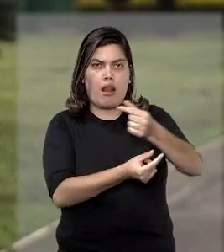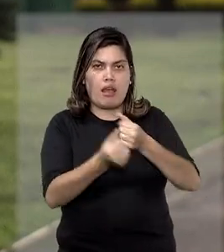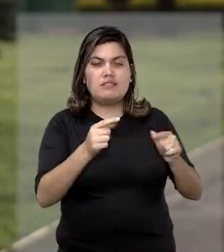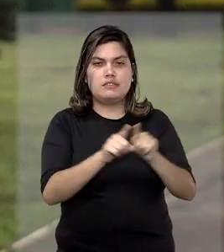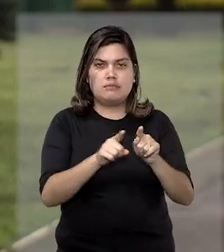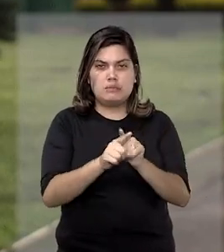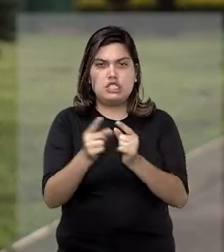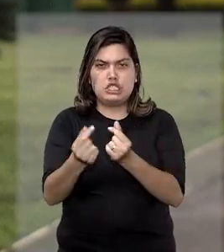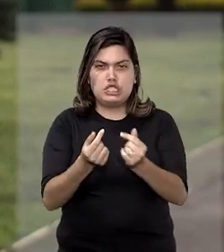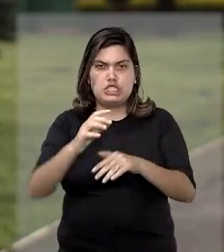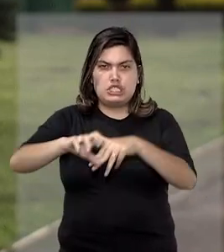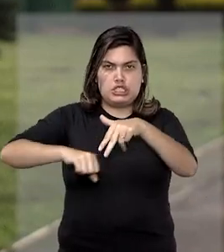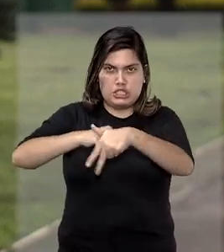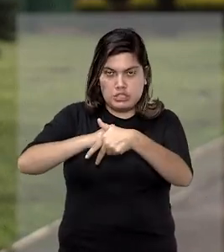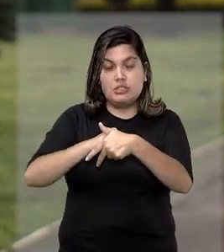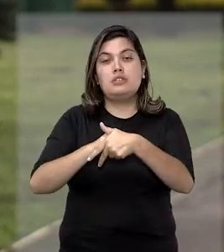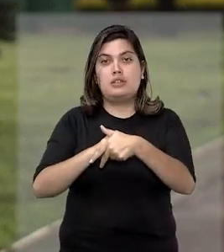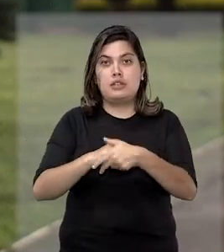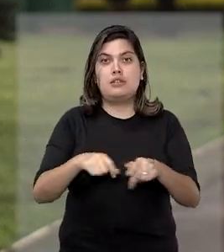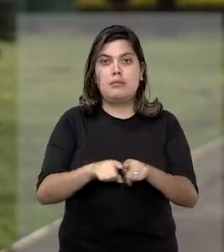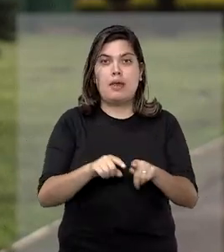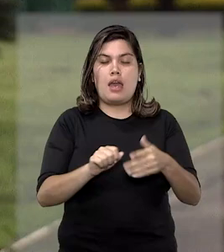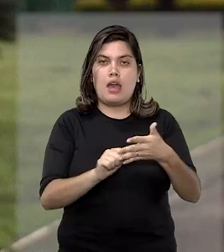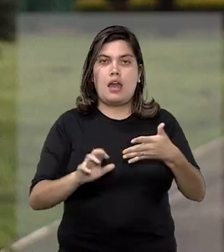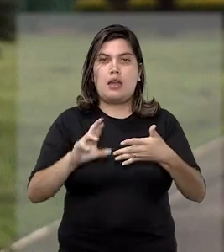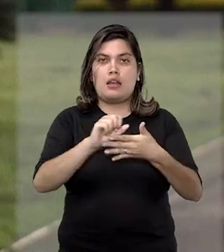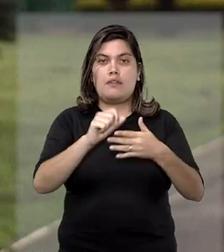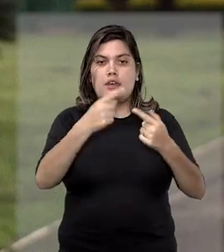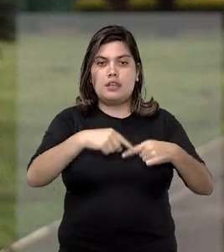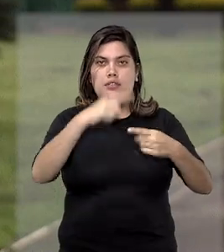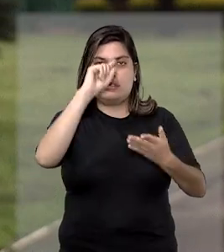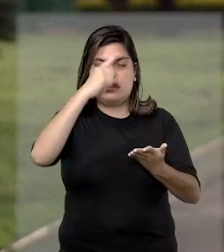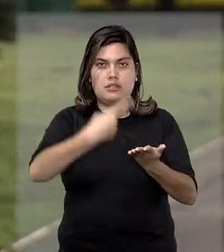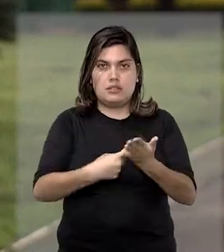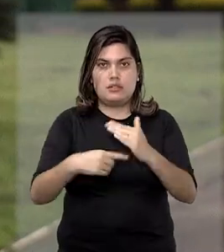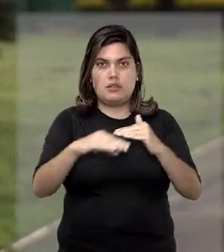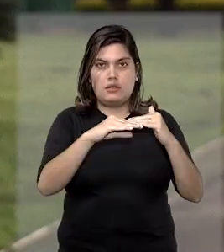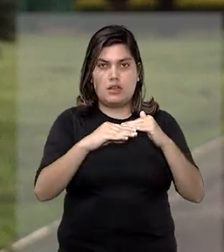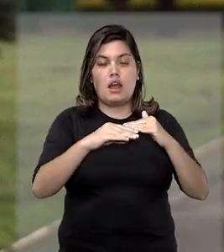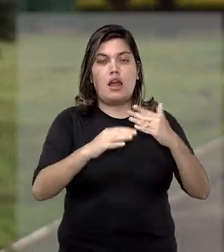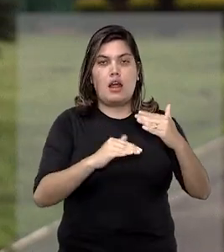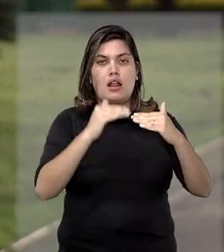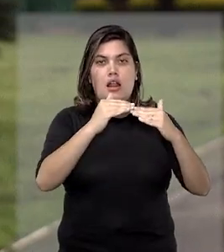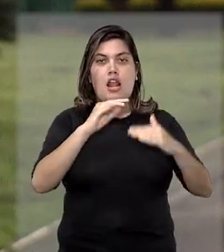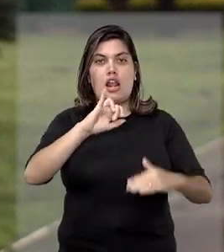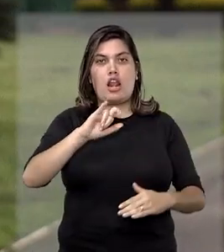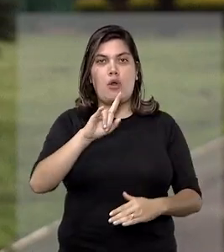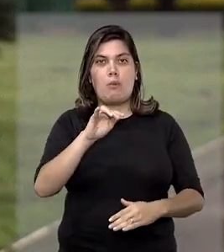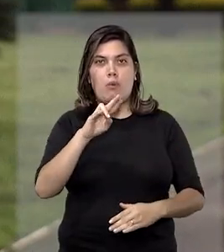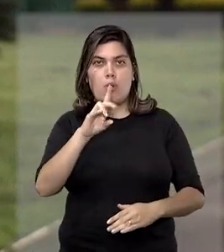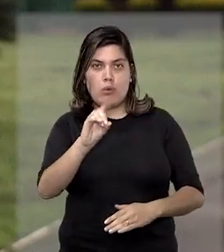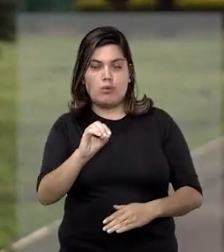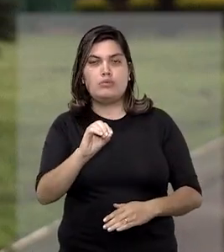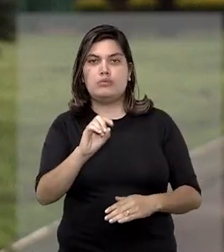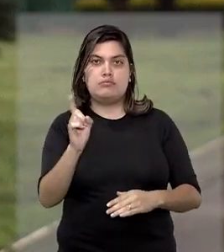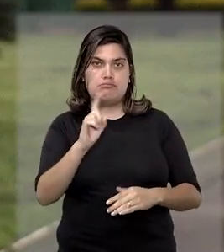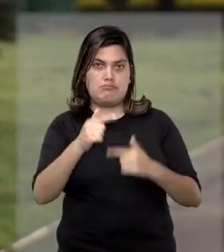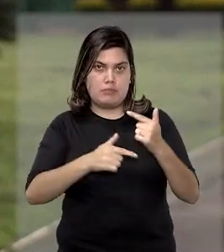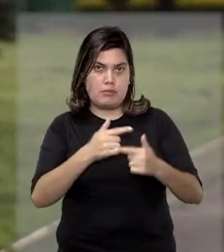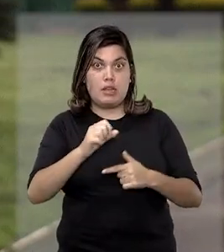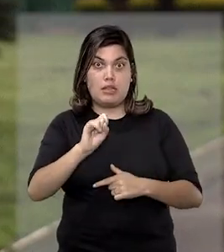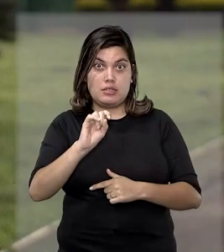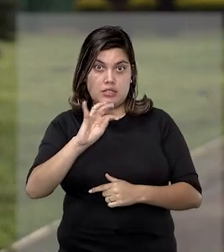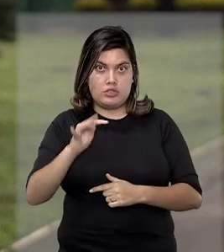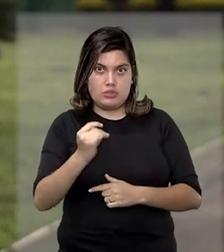lavagem de dinheiro. No agravo regimental interposto contra a decisão monocrática de Leopoldo Raposo, que deixou de atuar no